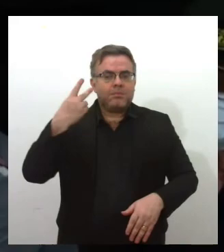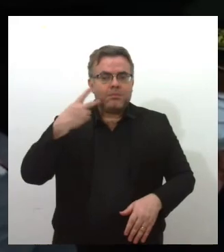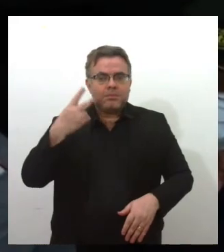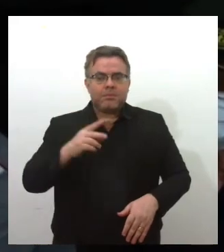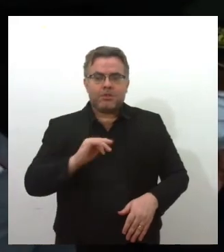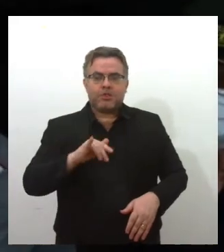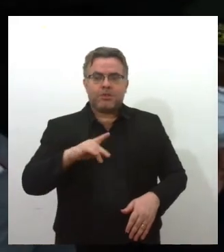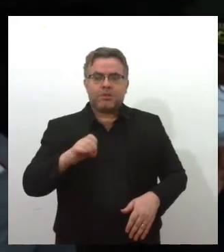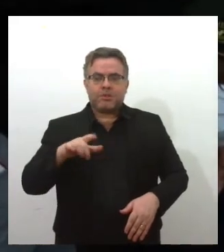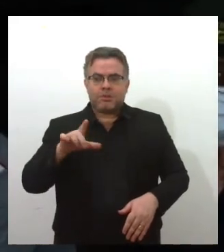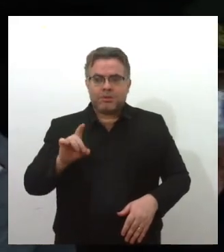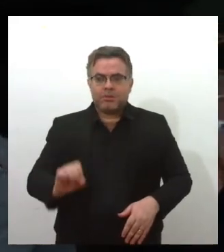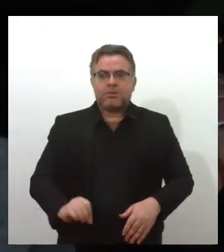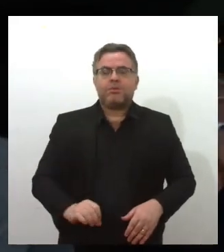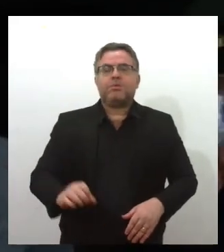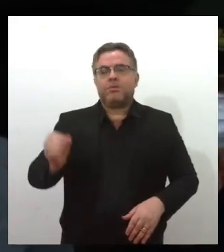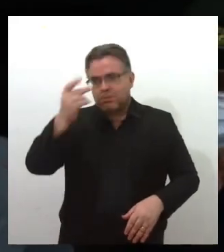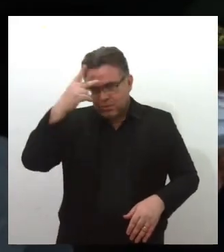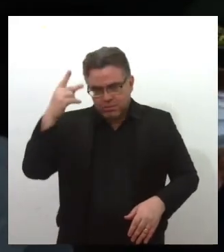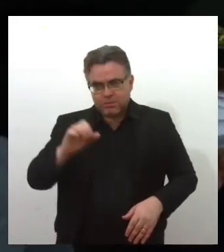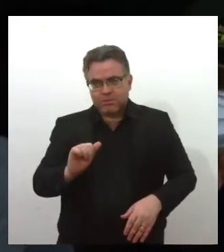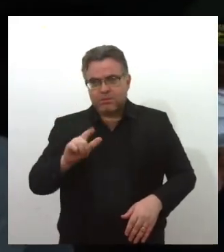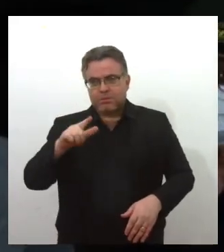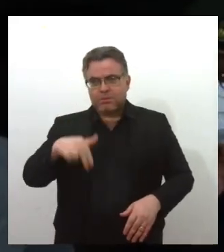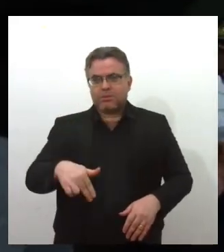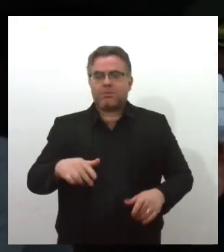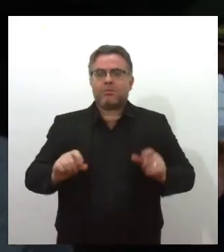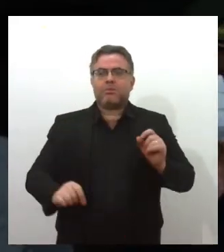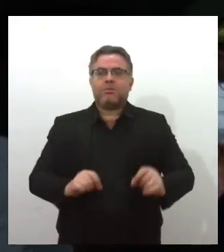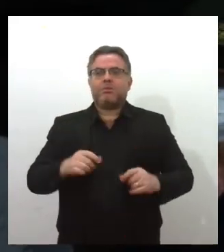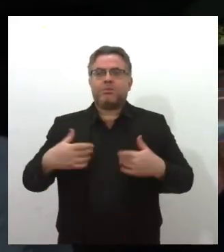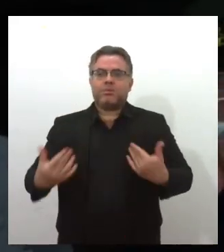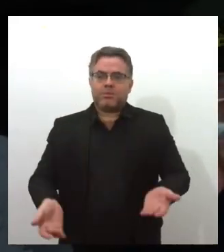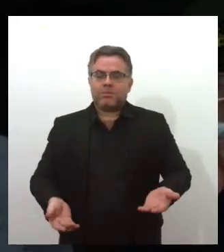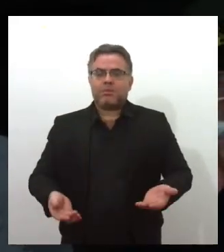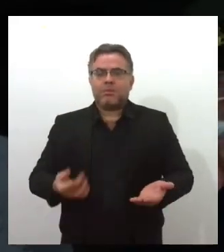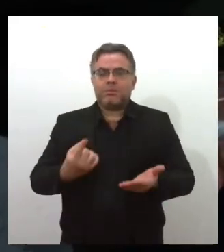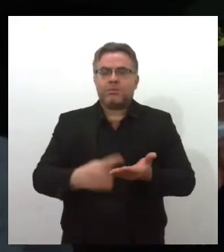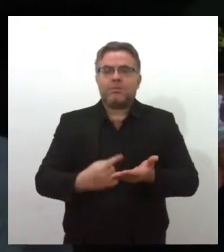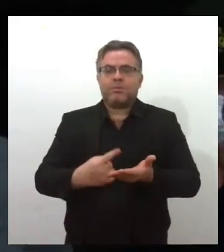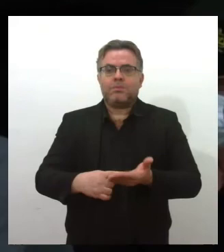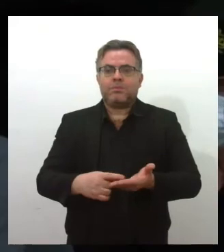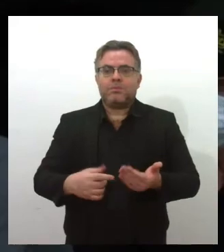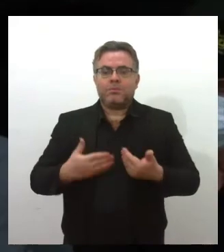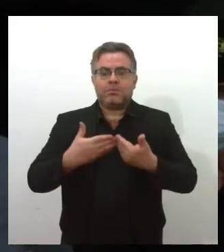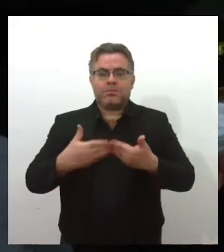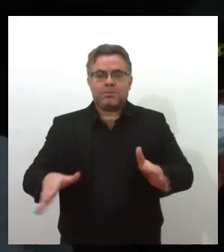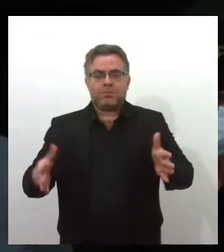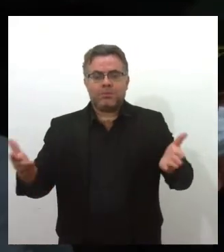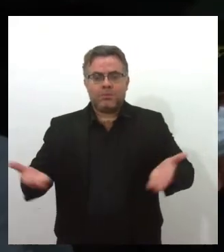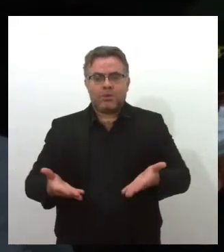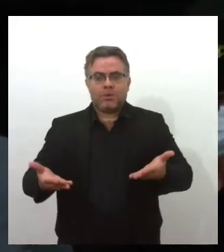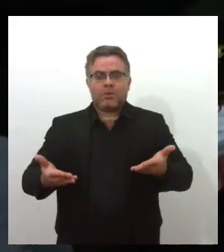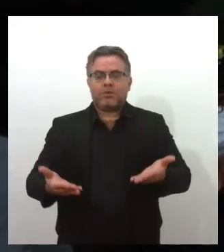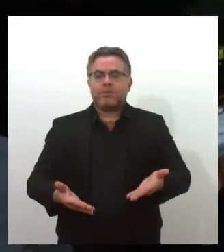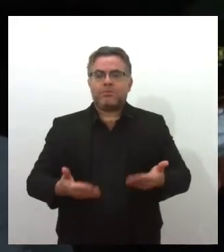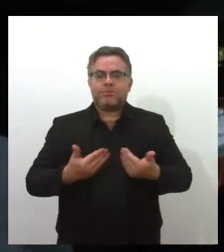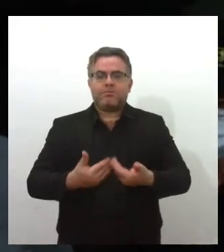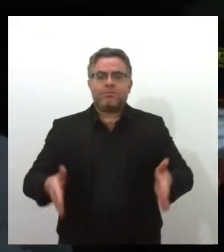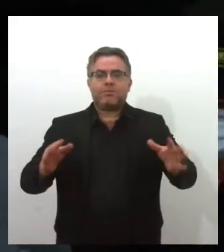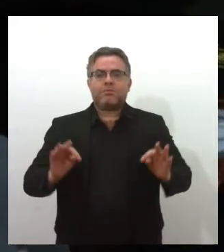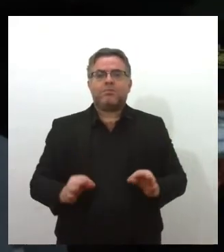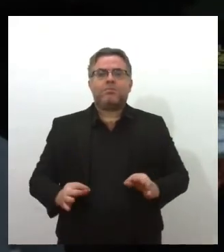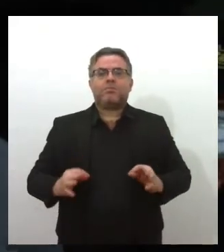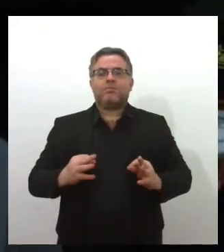o feito do prefeito Alain de Agrippino, que estamos trazendo, inaugurando e entregando hoje para todos